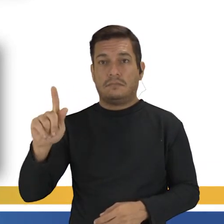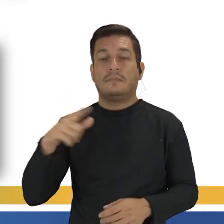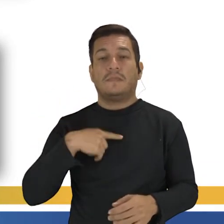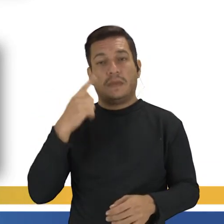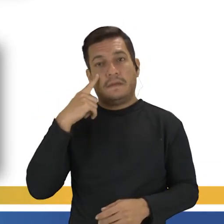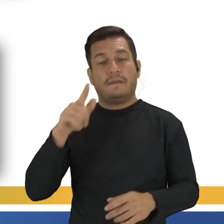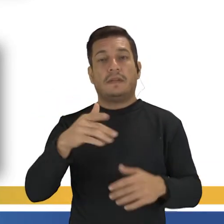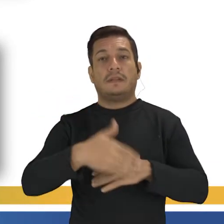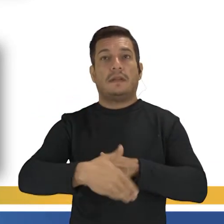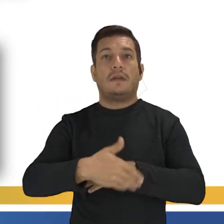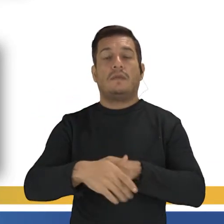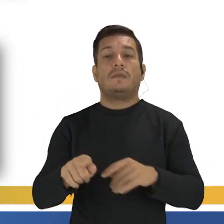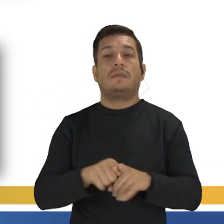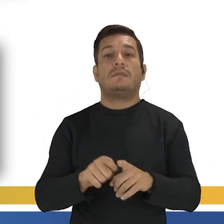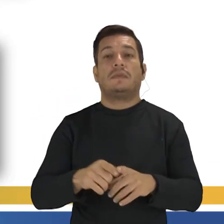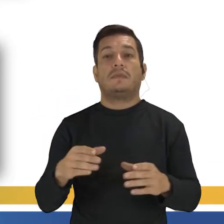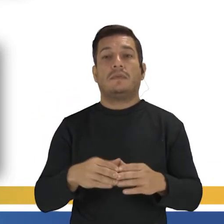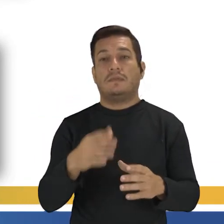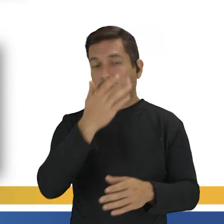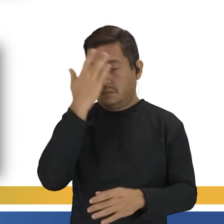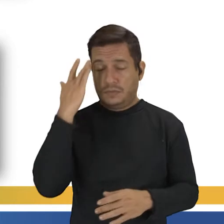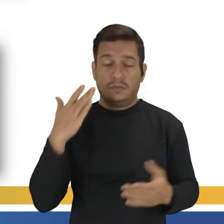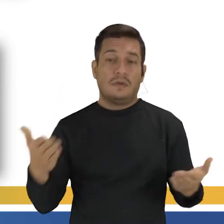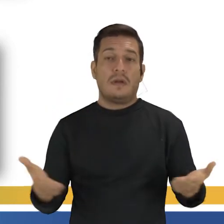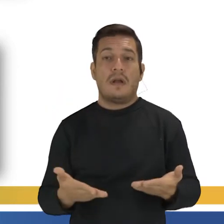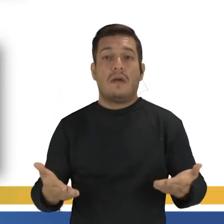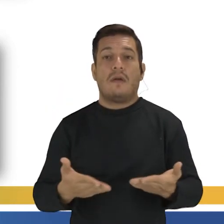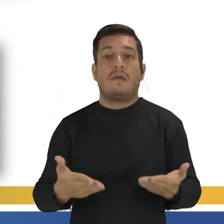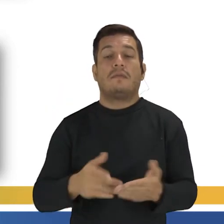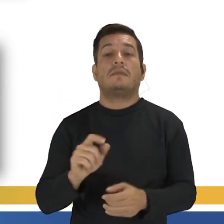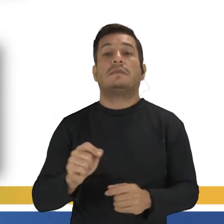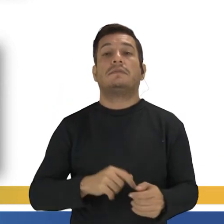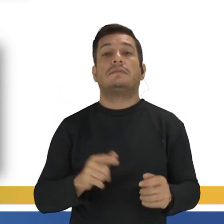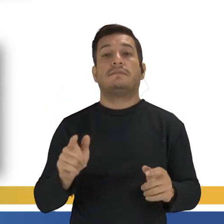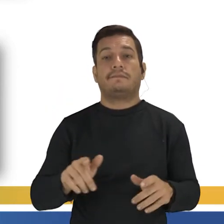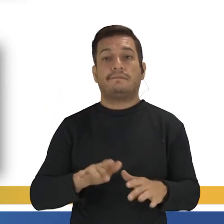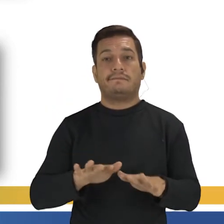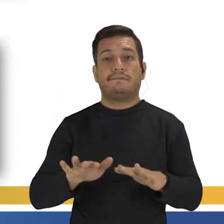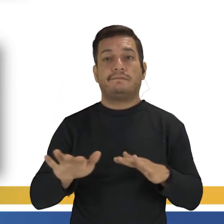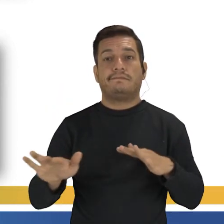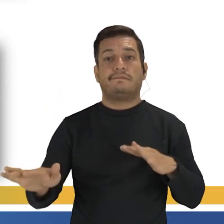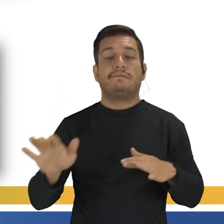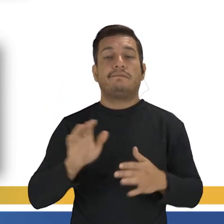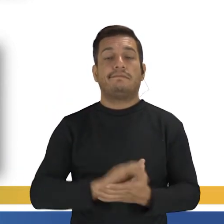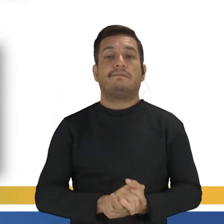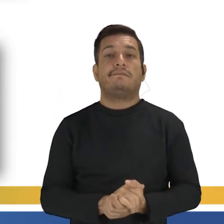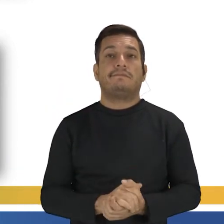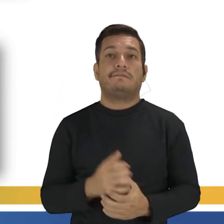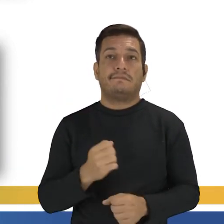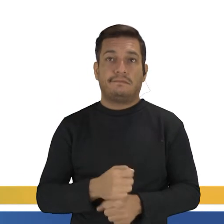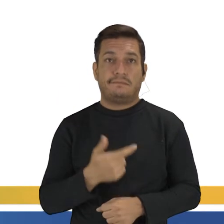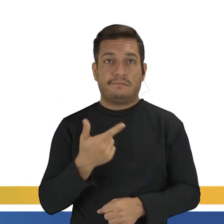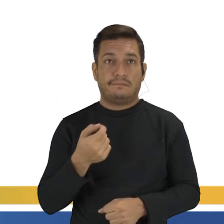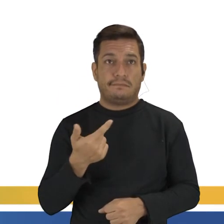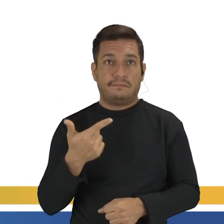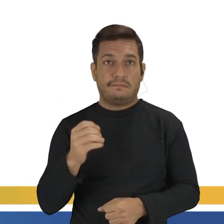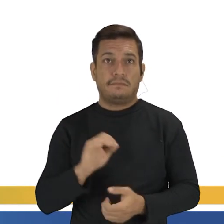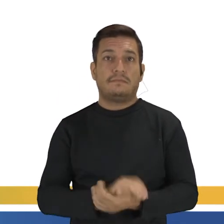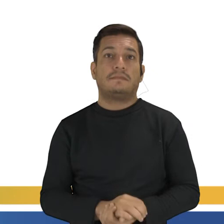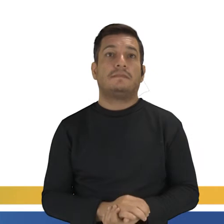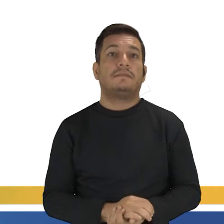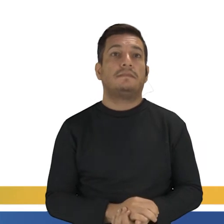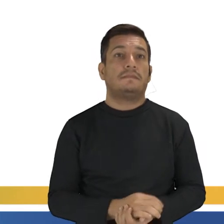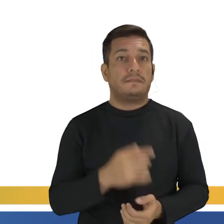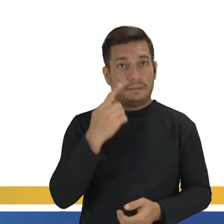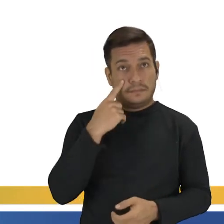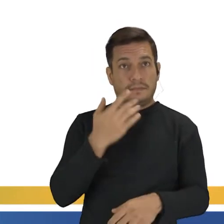rua, assim, uma proporção de pessoas agora com esses protestos antirracistas de 2020. Mas, pra